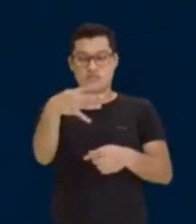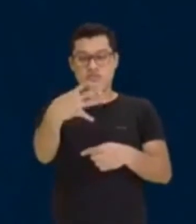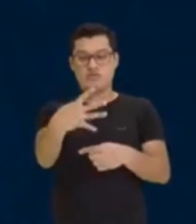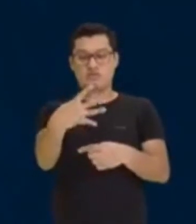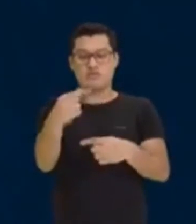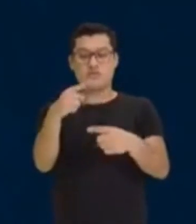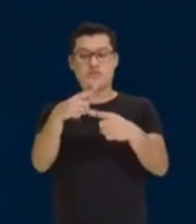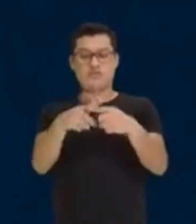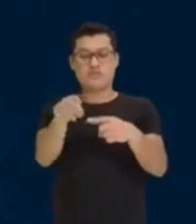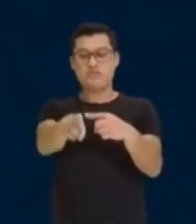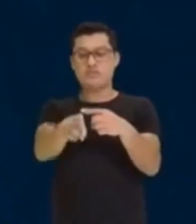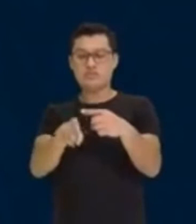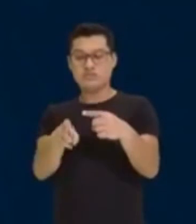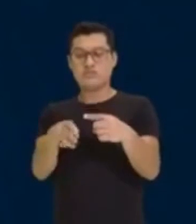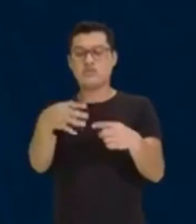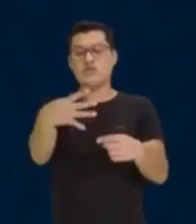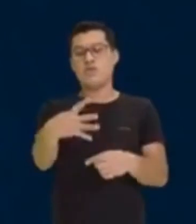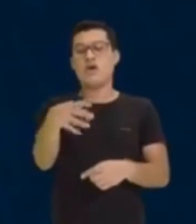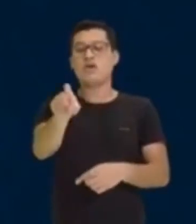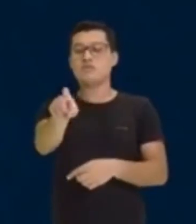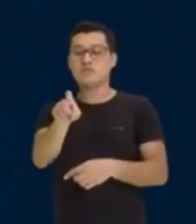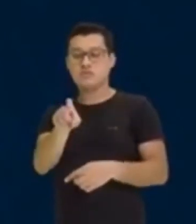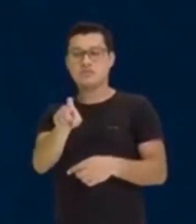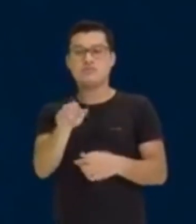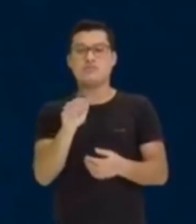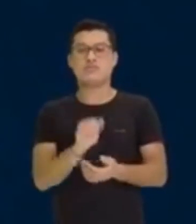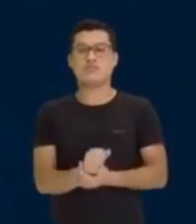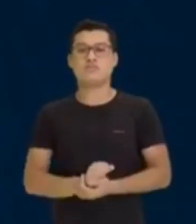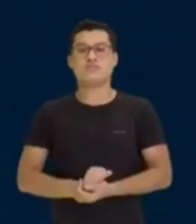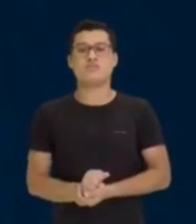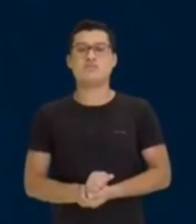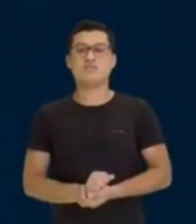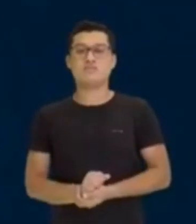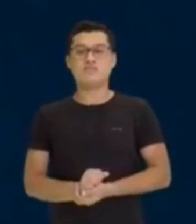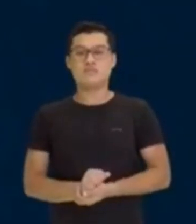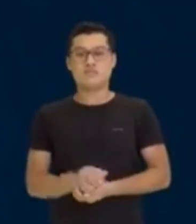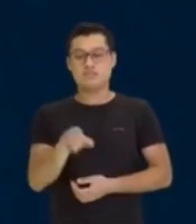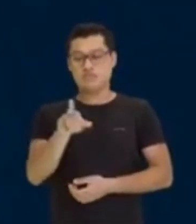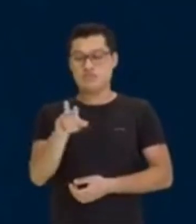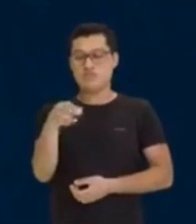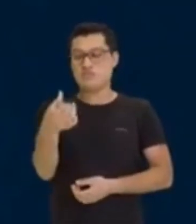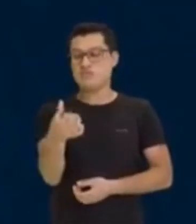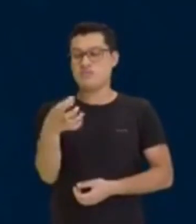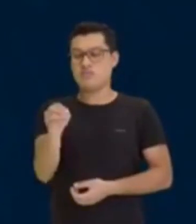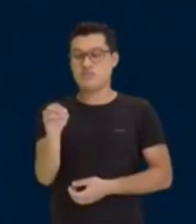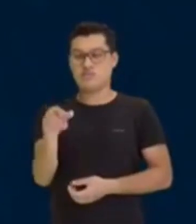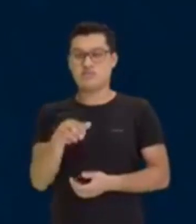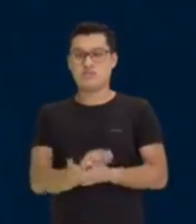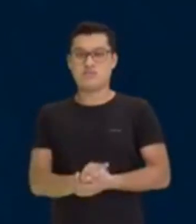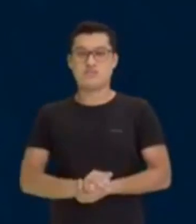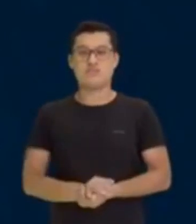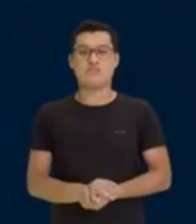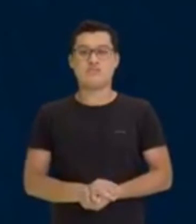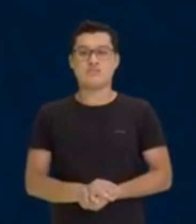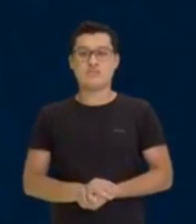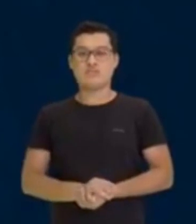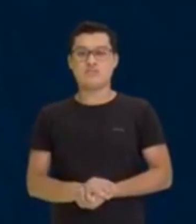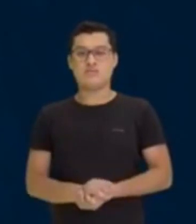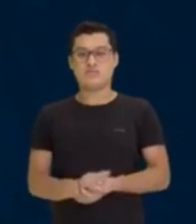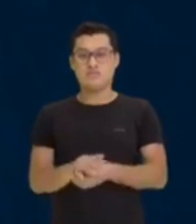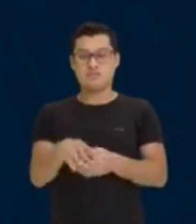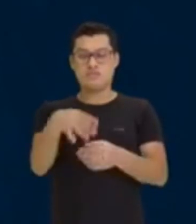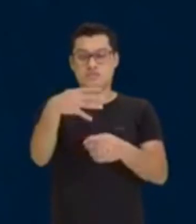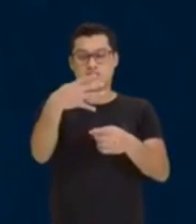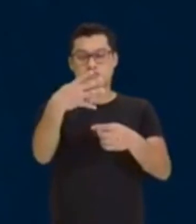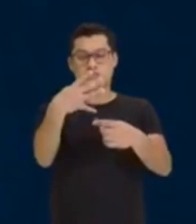vai dar quanto? fala pra mim, eu estou escutando tu falar. 4x. 60 vezes 1? 60. O 4 está